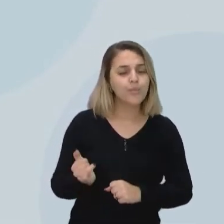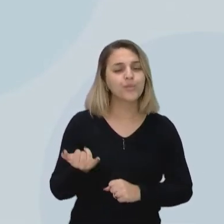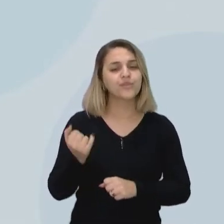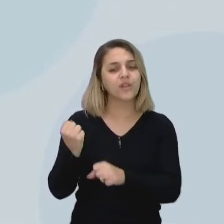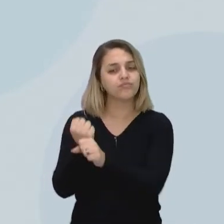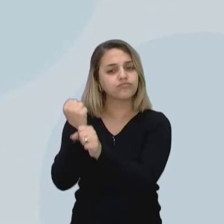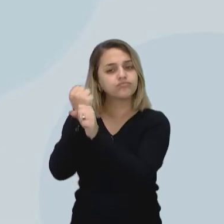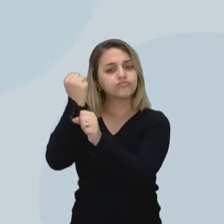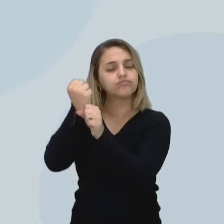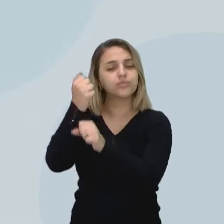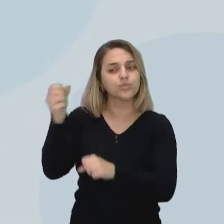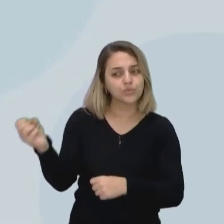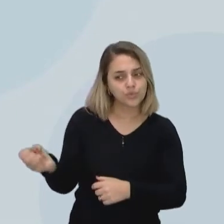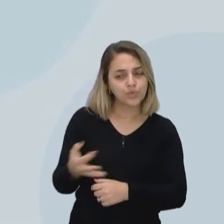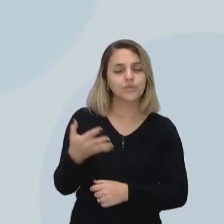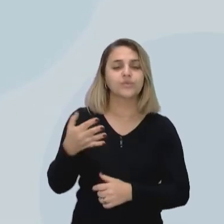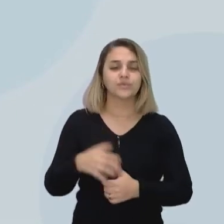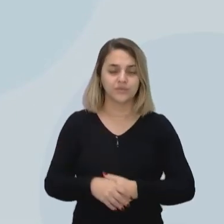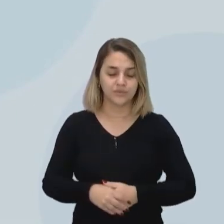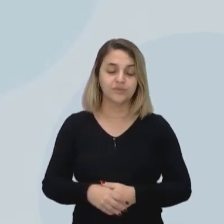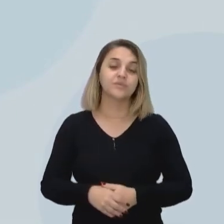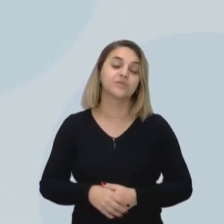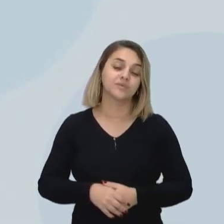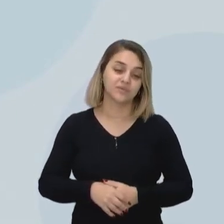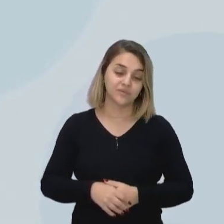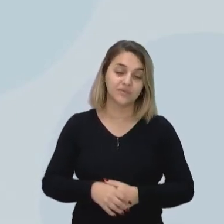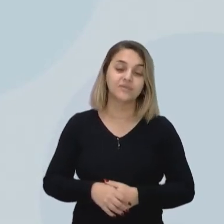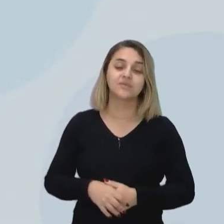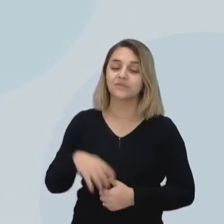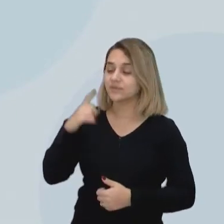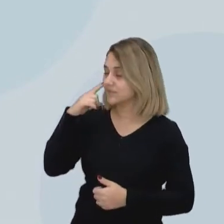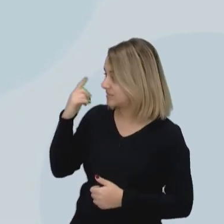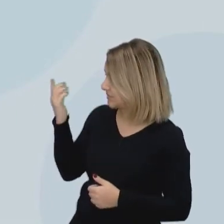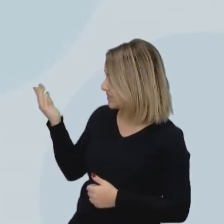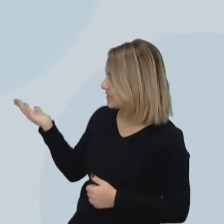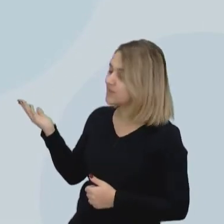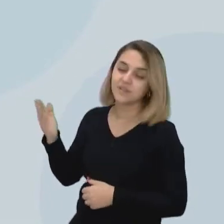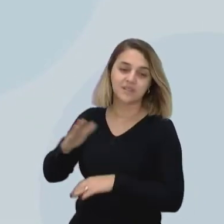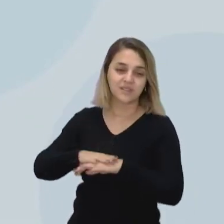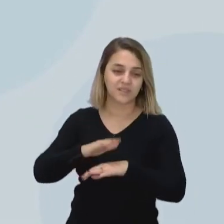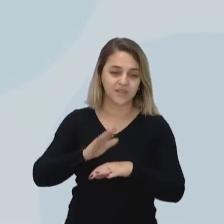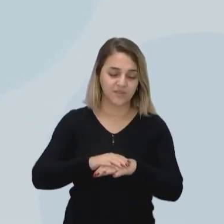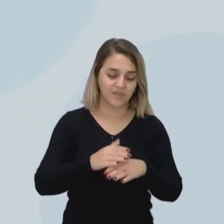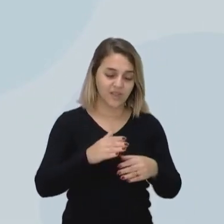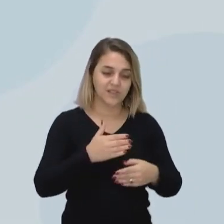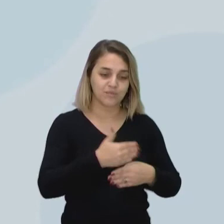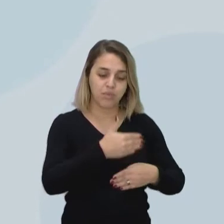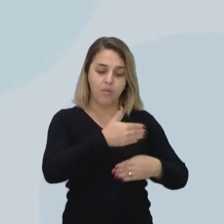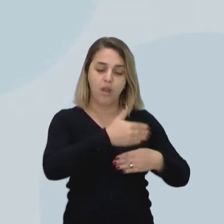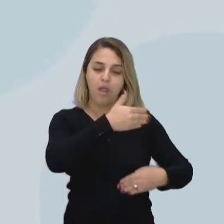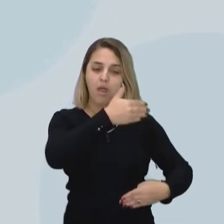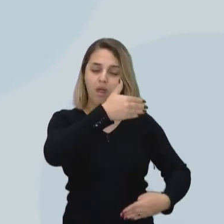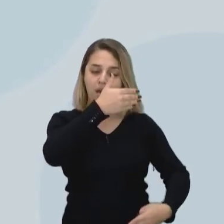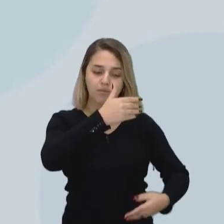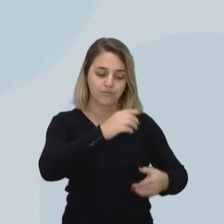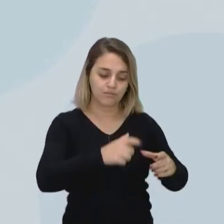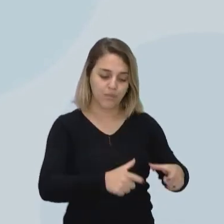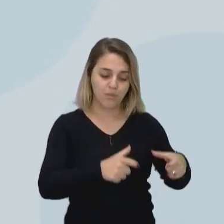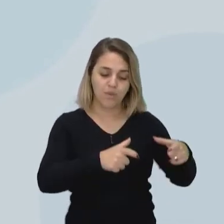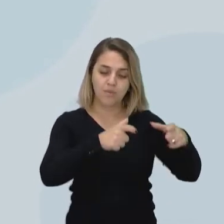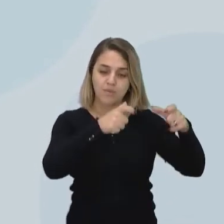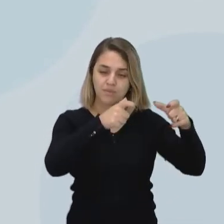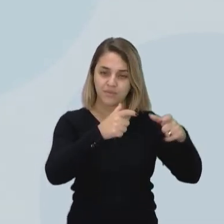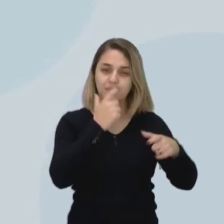reuso então a gente já mostrou para vocês aí a questão de blocos de tijolos que são